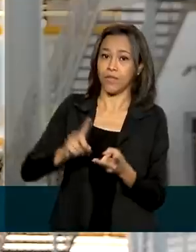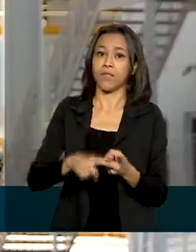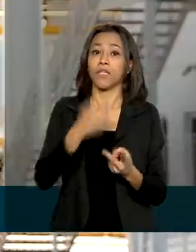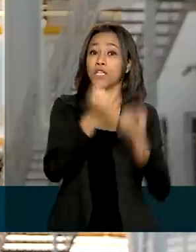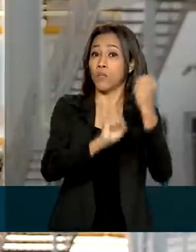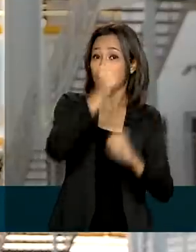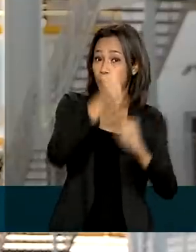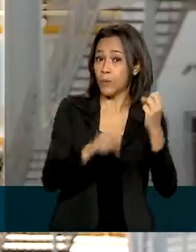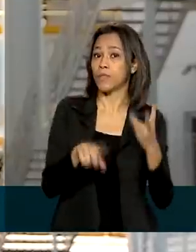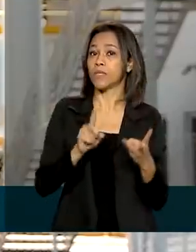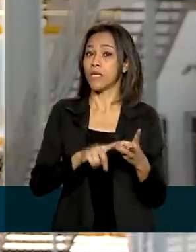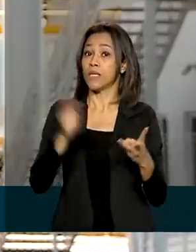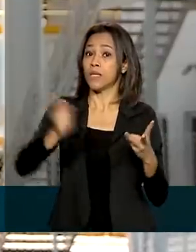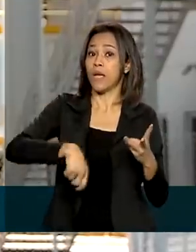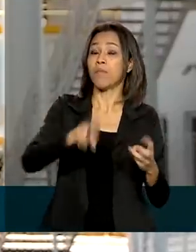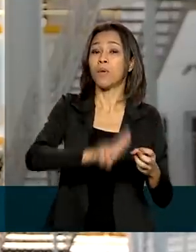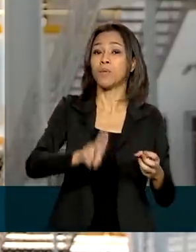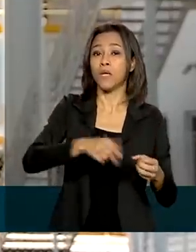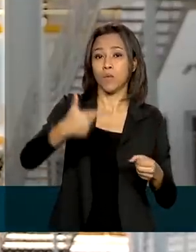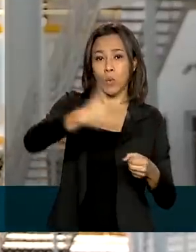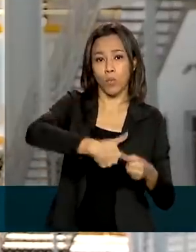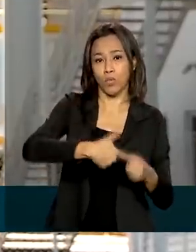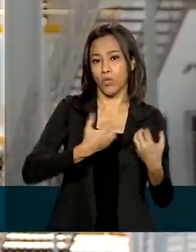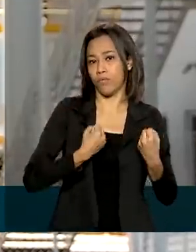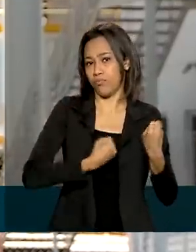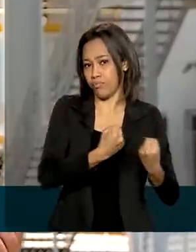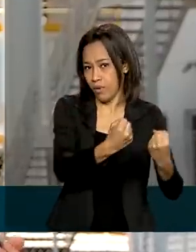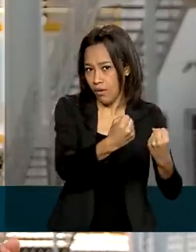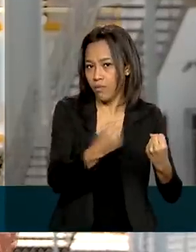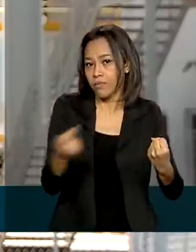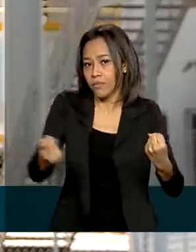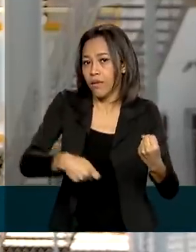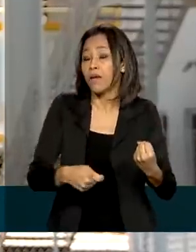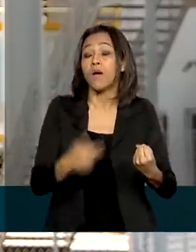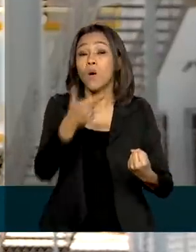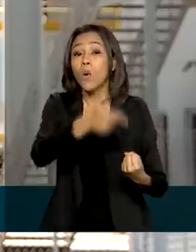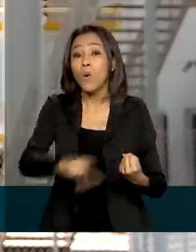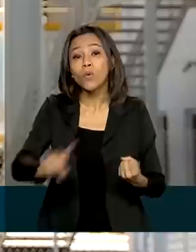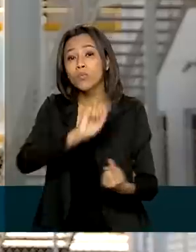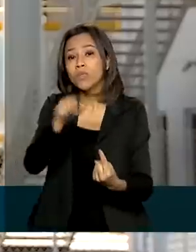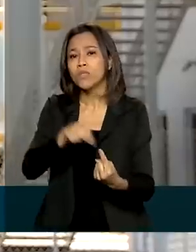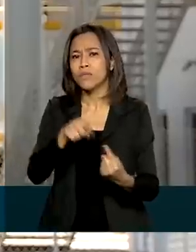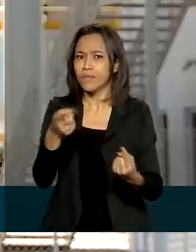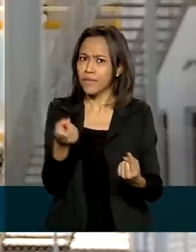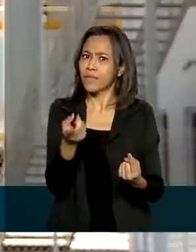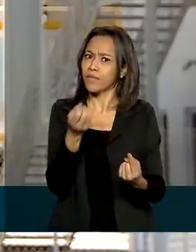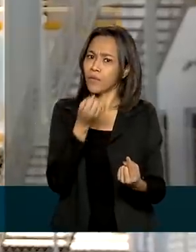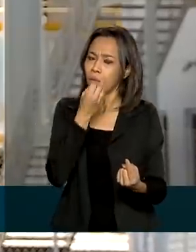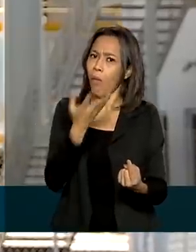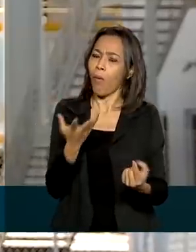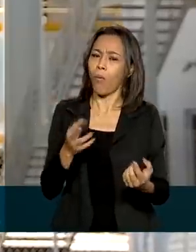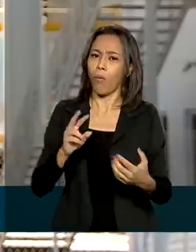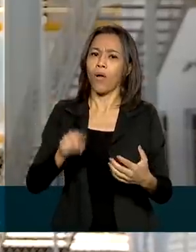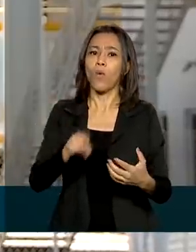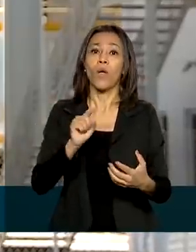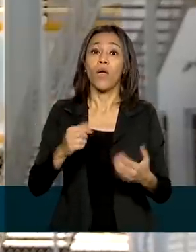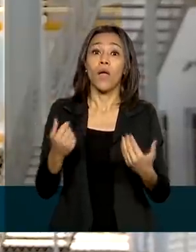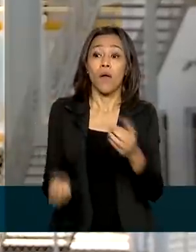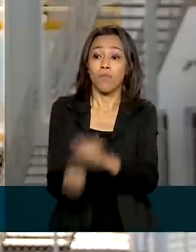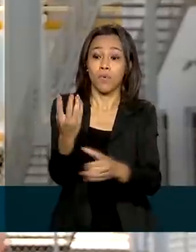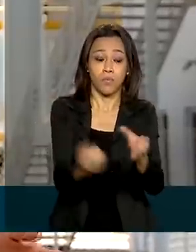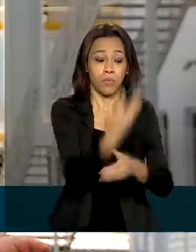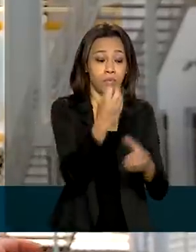combustível automotivo. Outro benefício da instalação da usina foi a geração de empregos diretos.